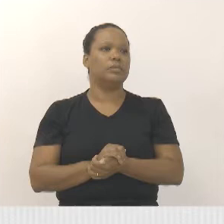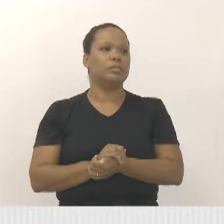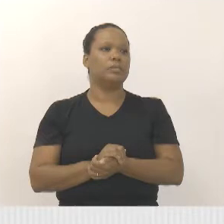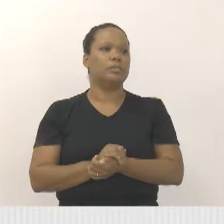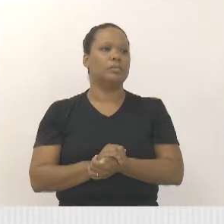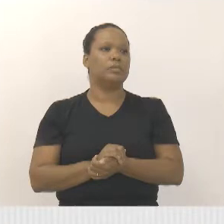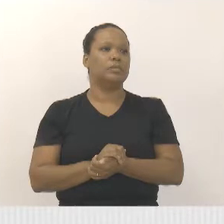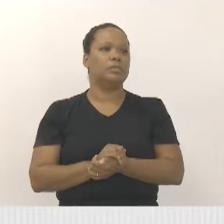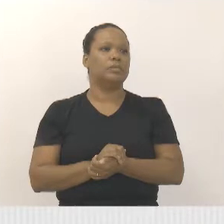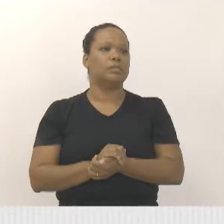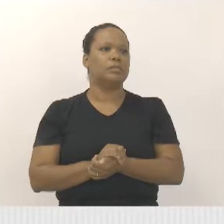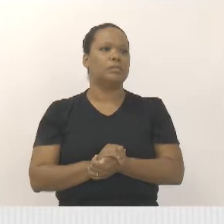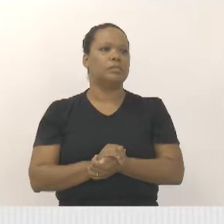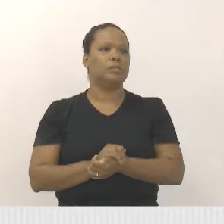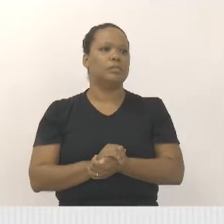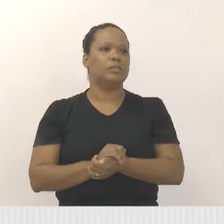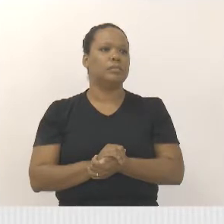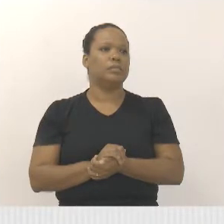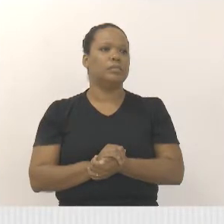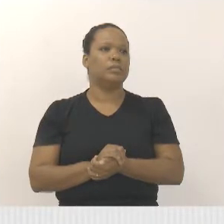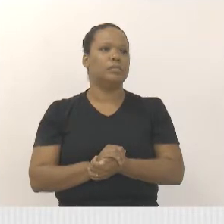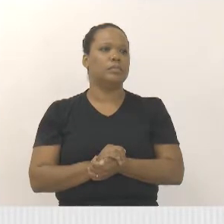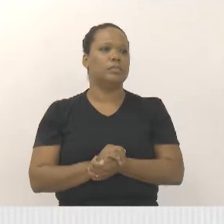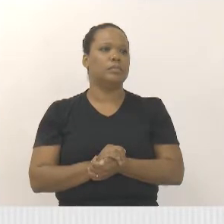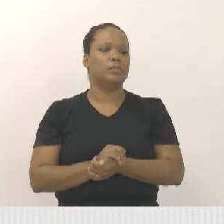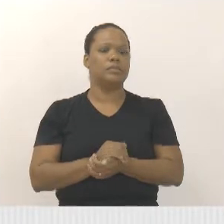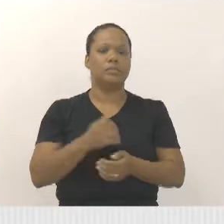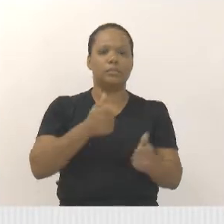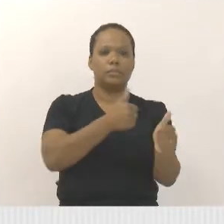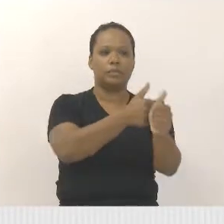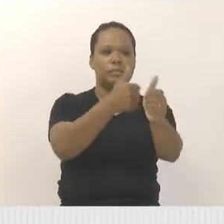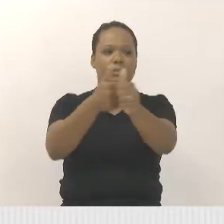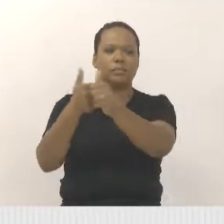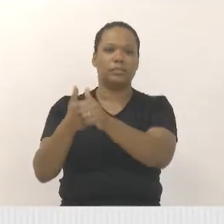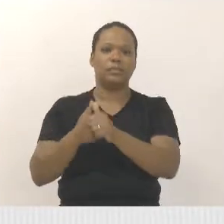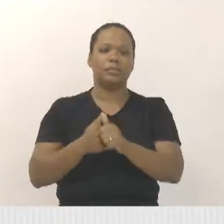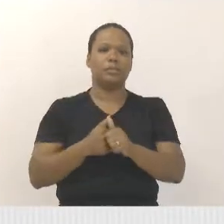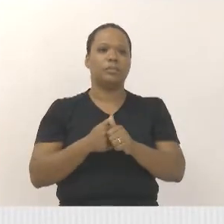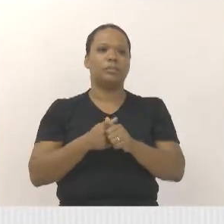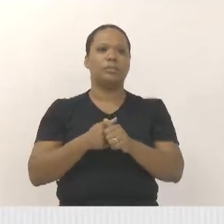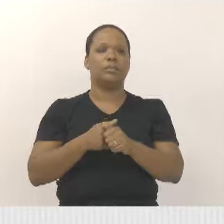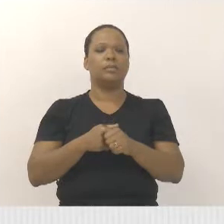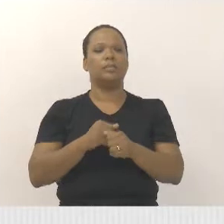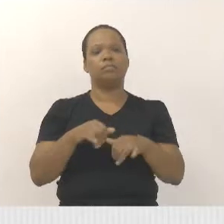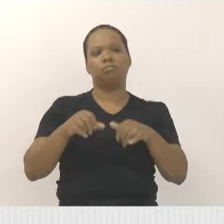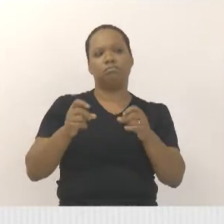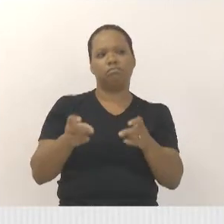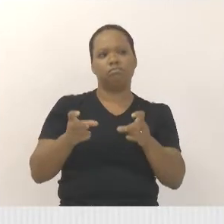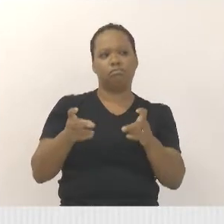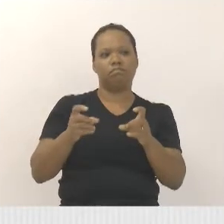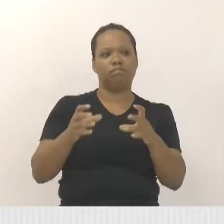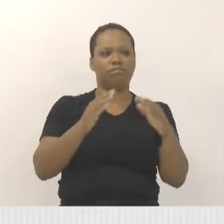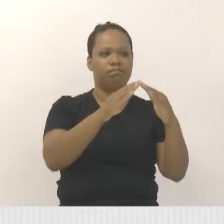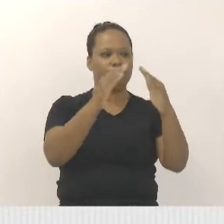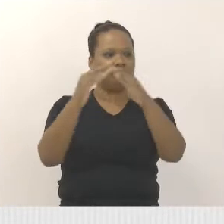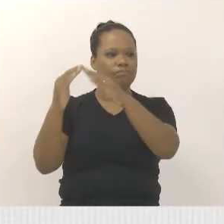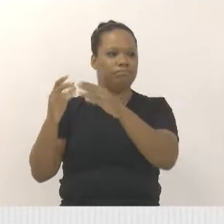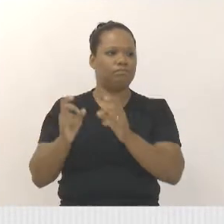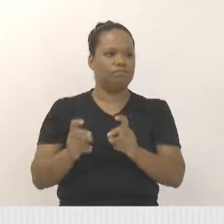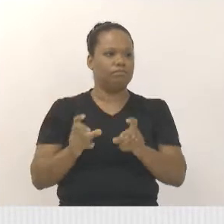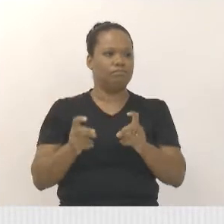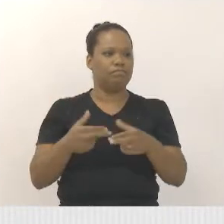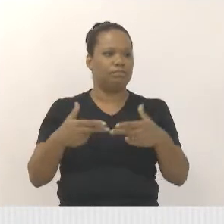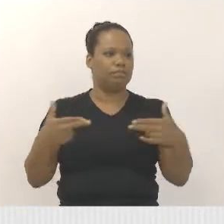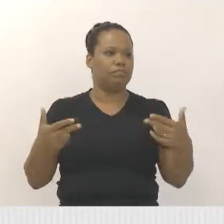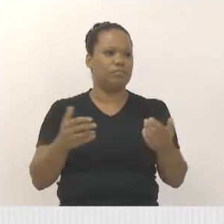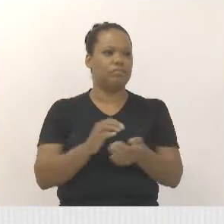juntamente com a Reinaldo Assessor. Ele tem vários comércios por ali e tinha um danado de um vazamento de esgoto ali, que quebrou algumas